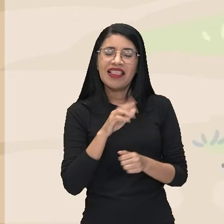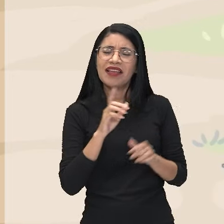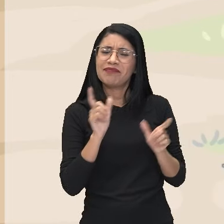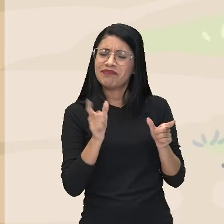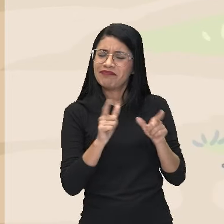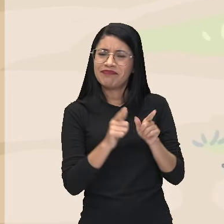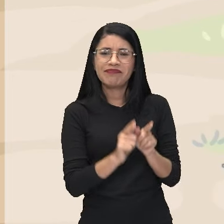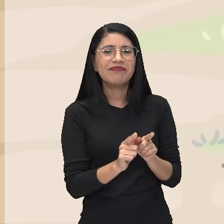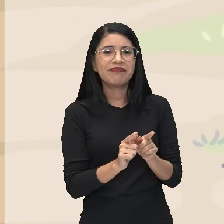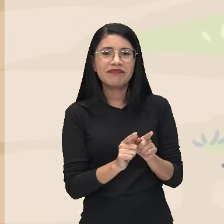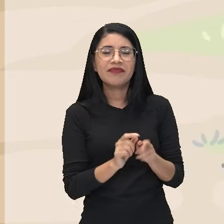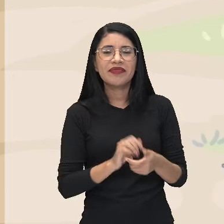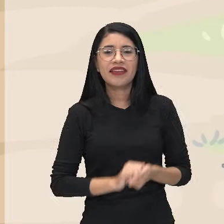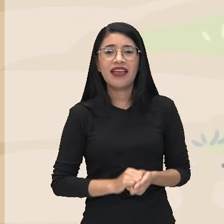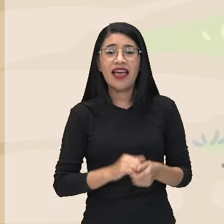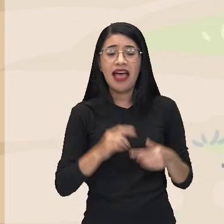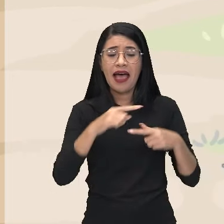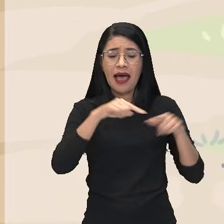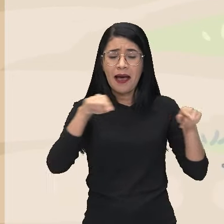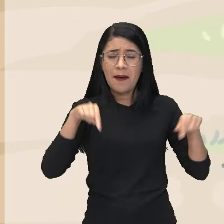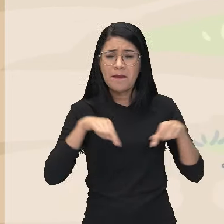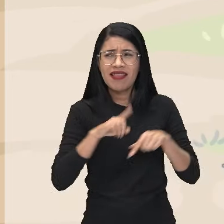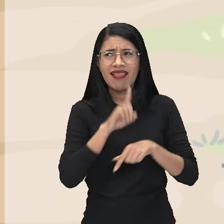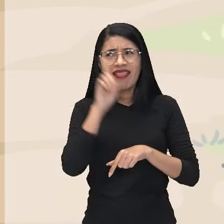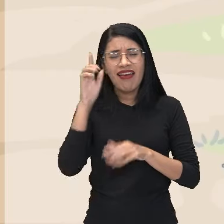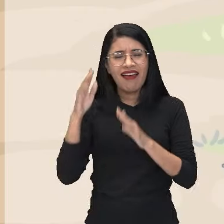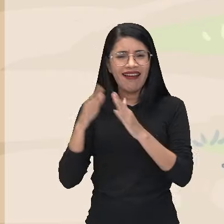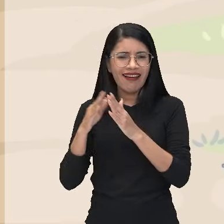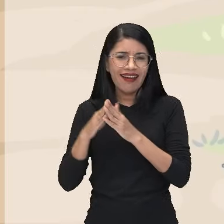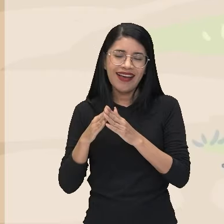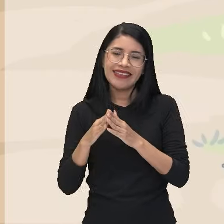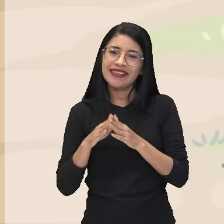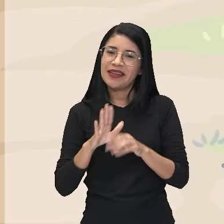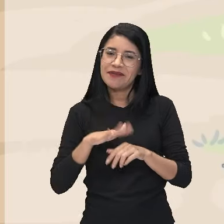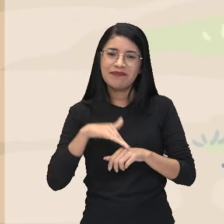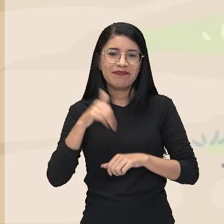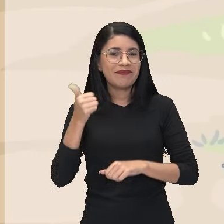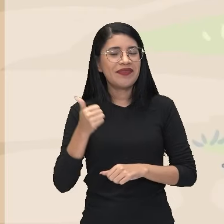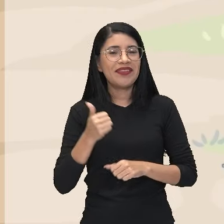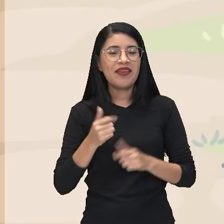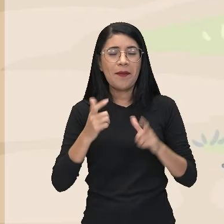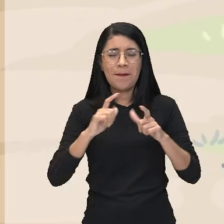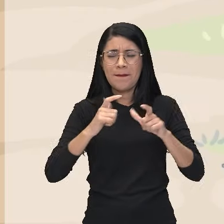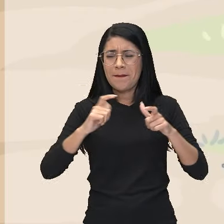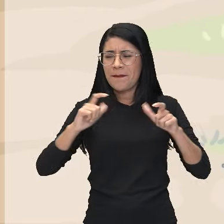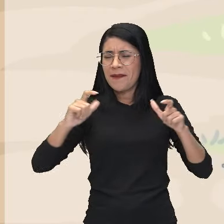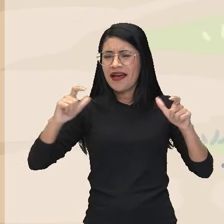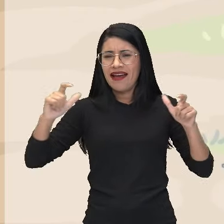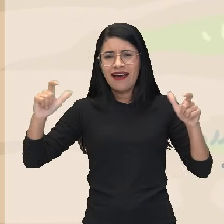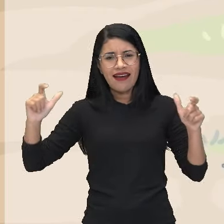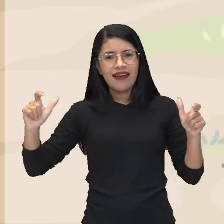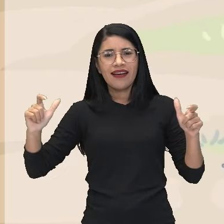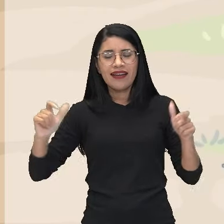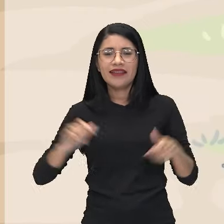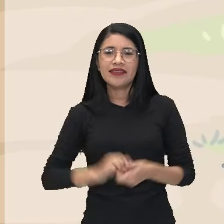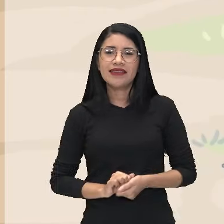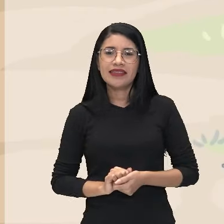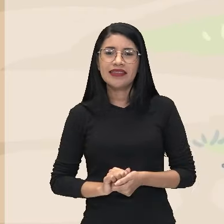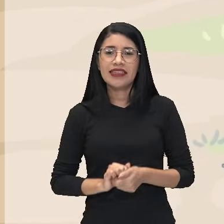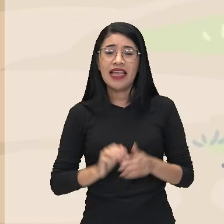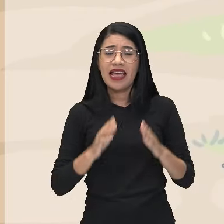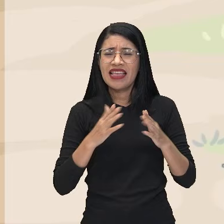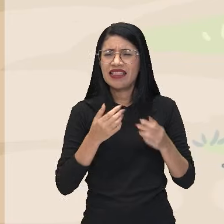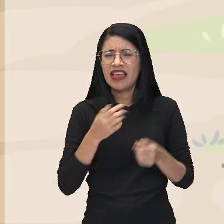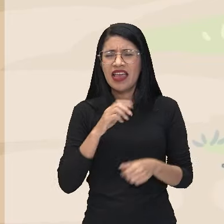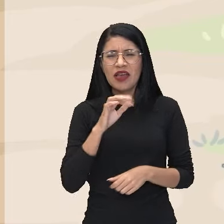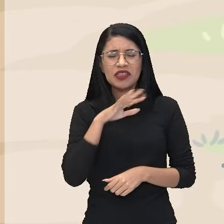pequena. A piscina lá de casa é que é demais já muito grande. Fica até